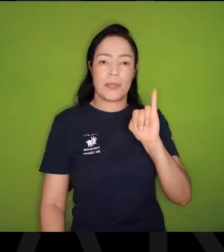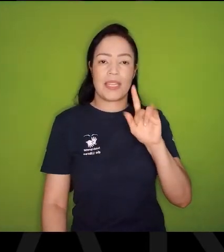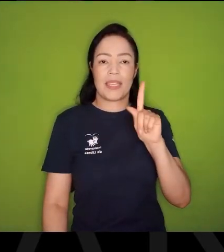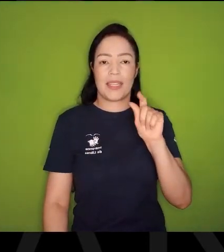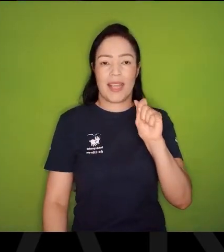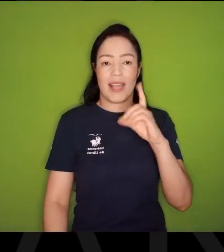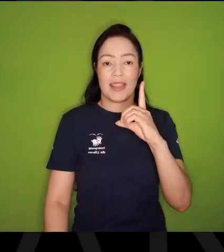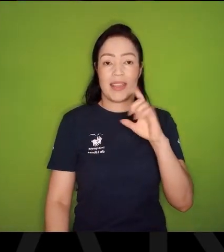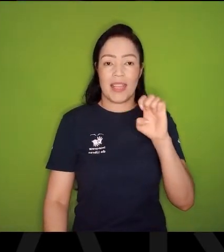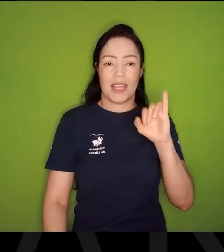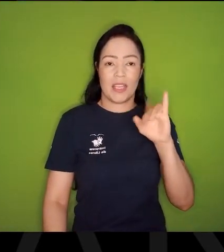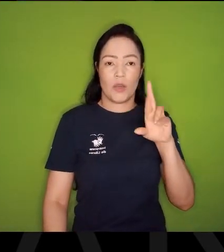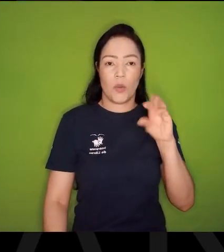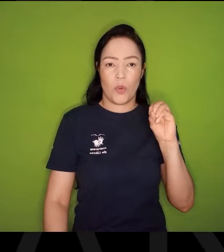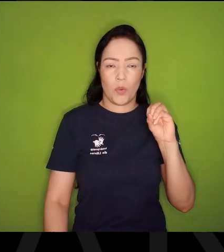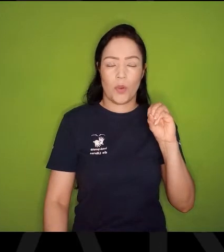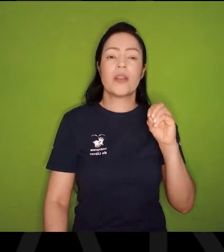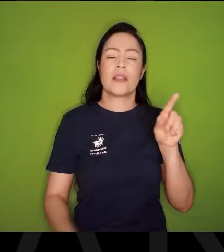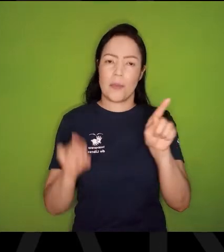ouvia o seguinte,